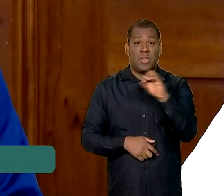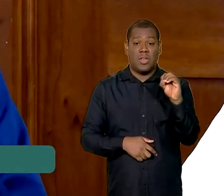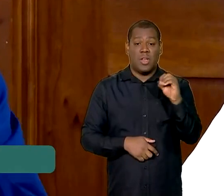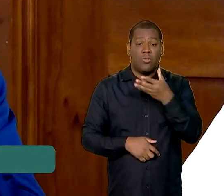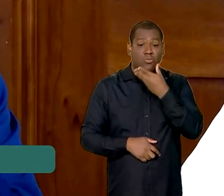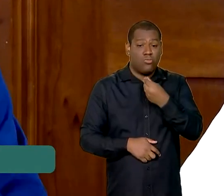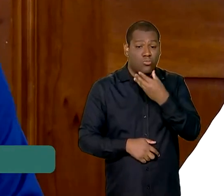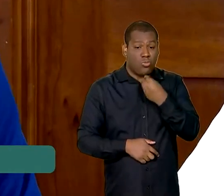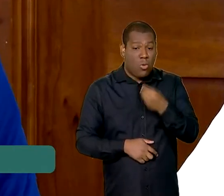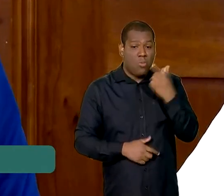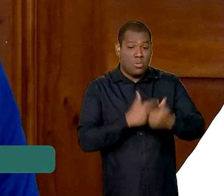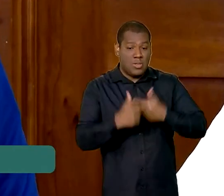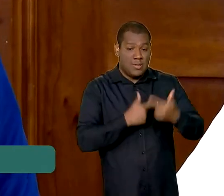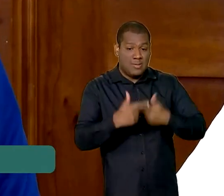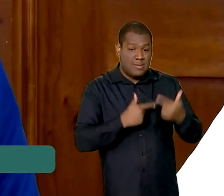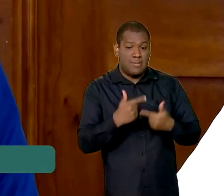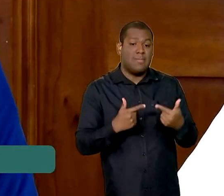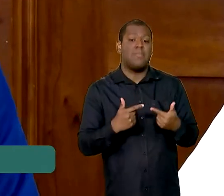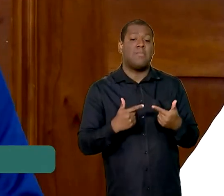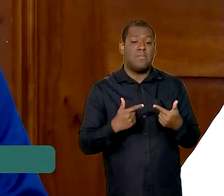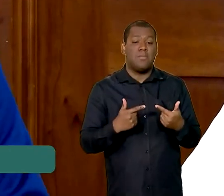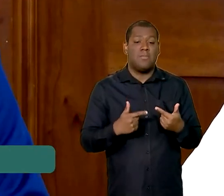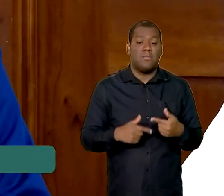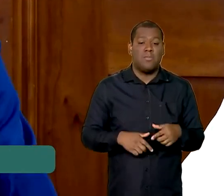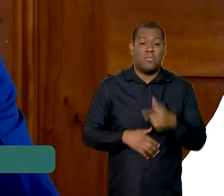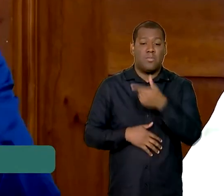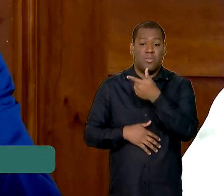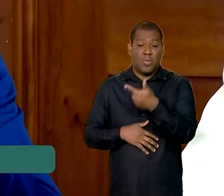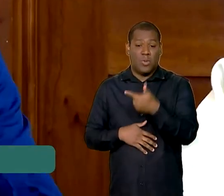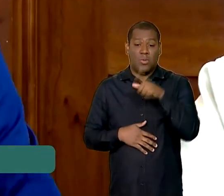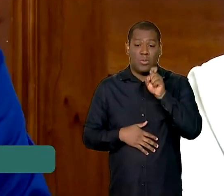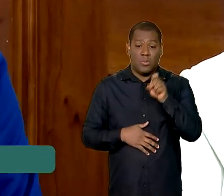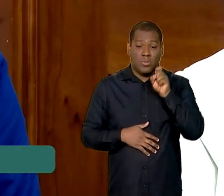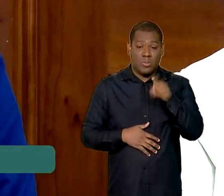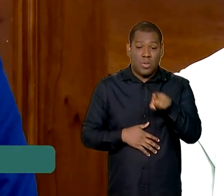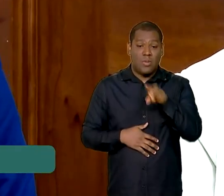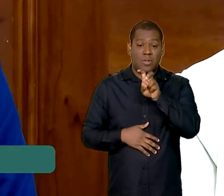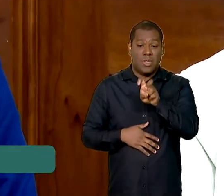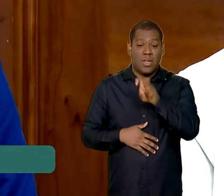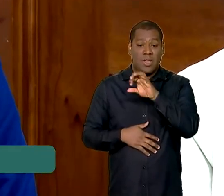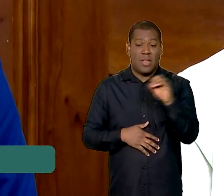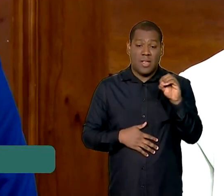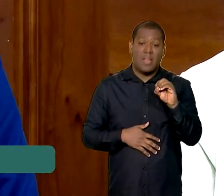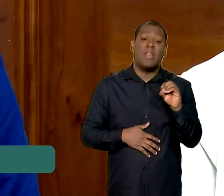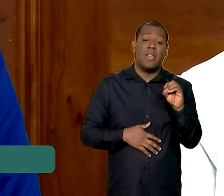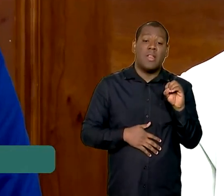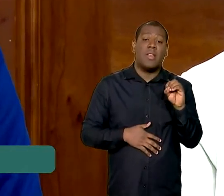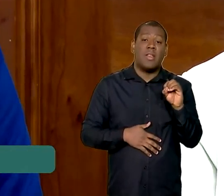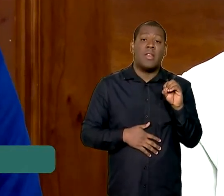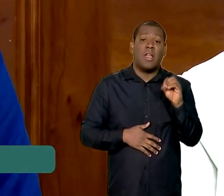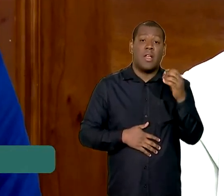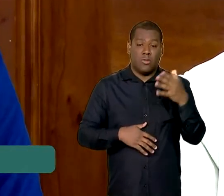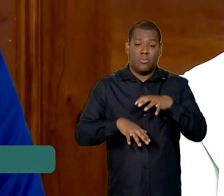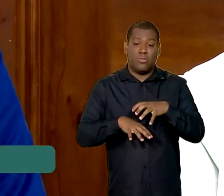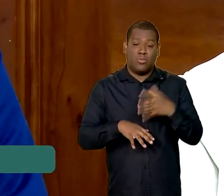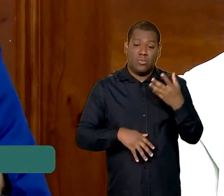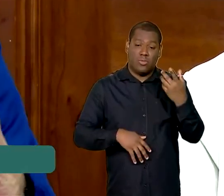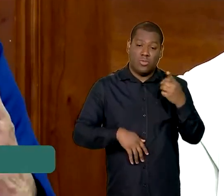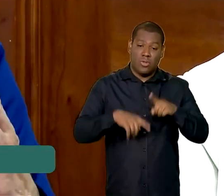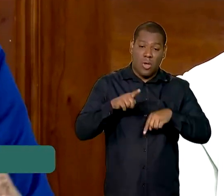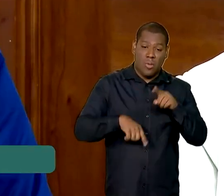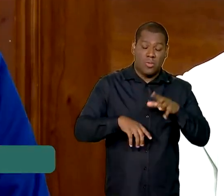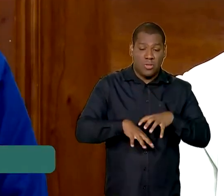direto trabalhando, perdão, 2.500 veículos direto trabalhando nessas operações. E aí são